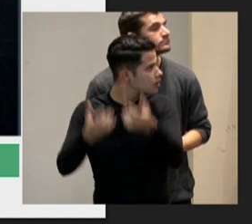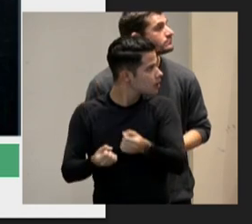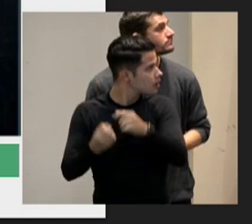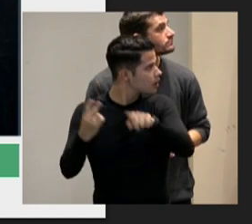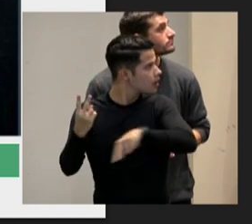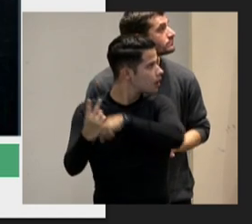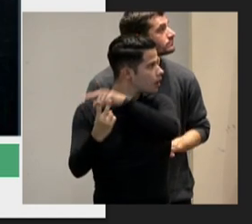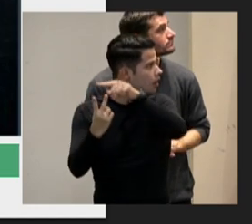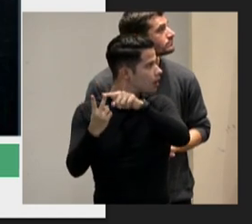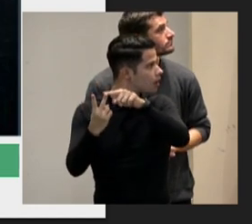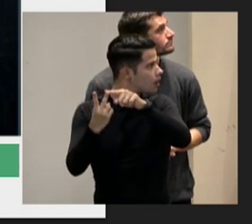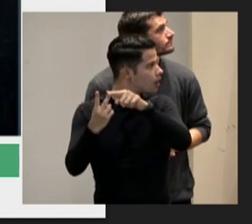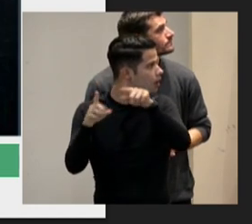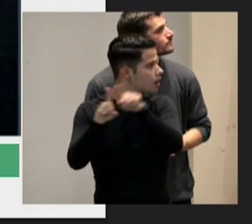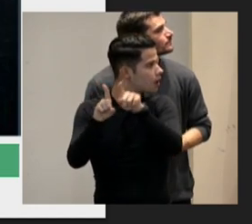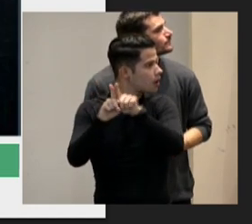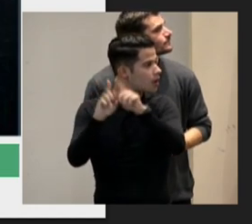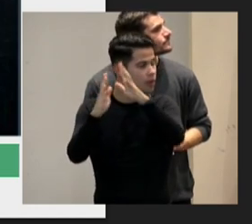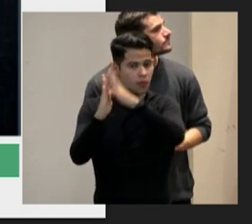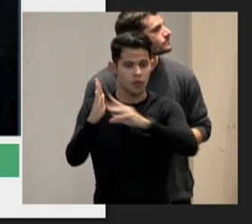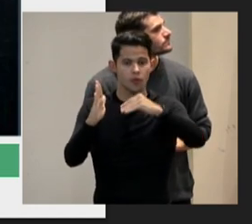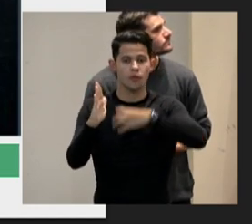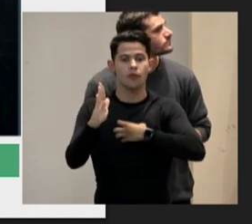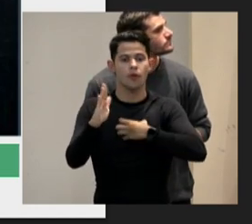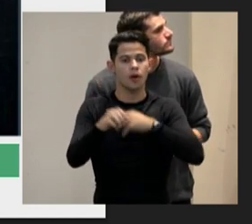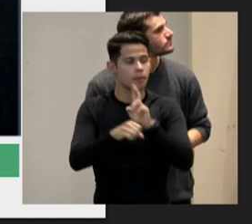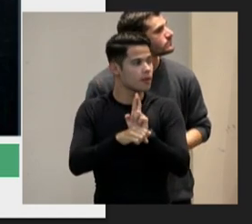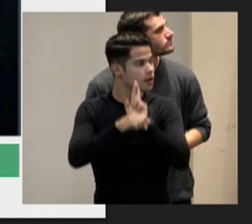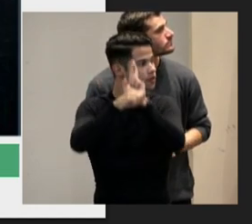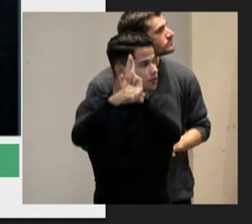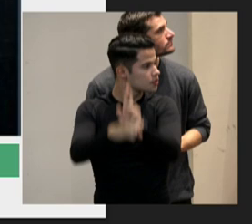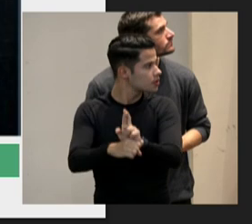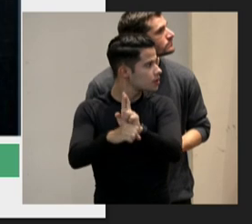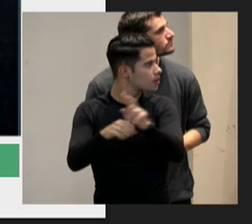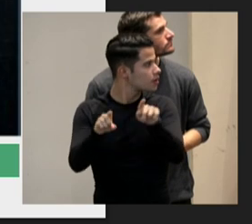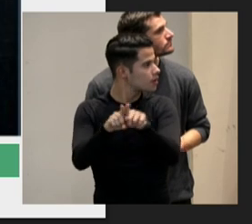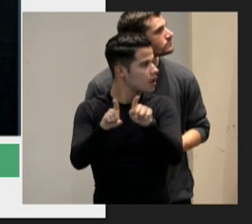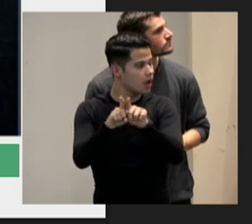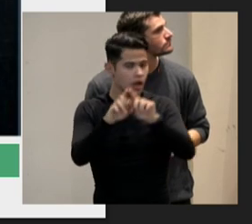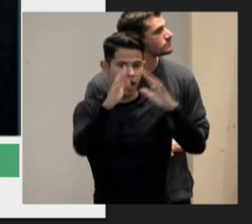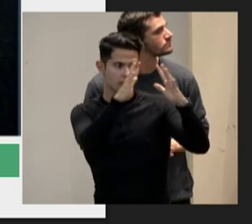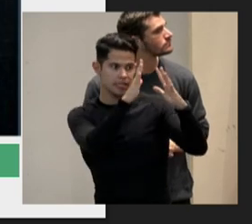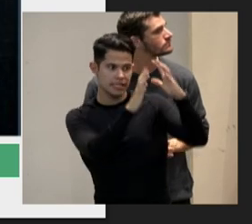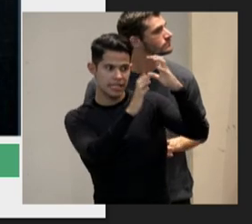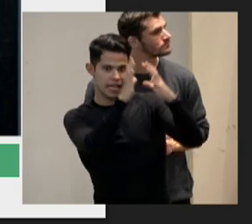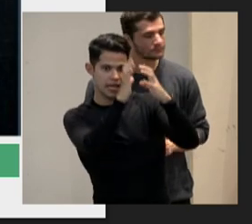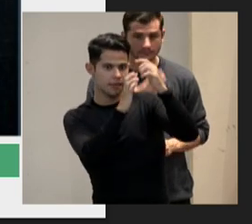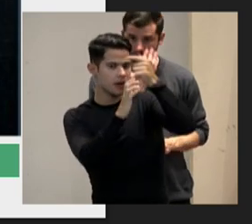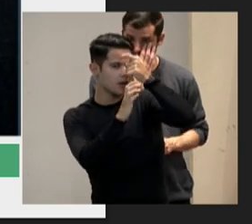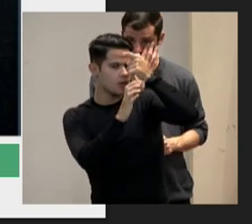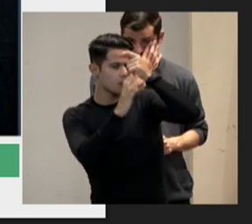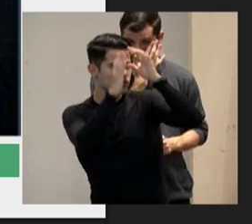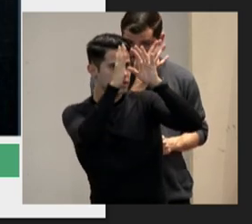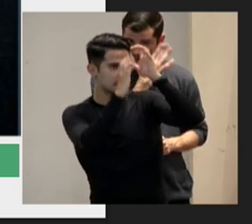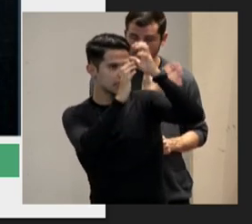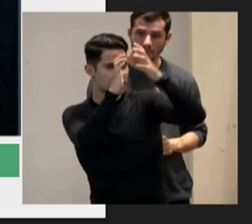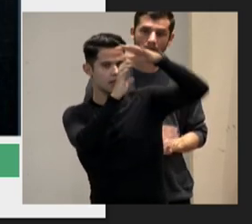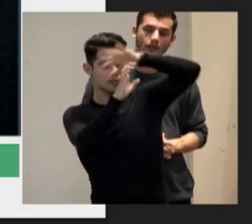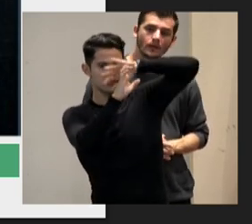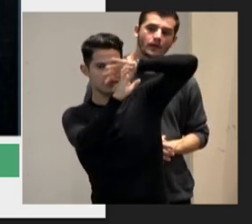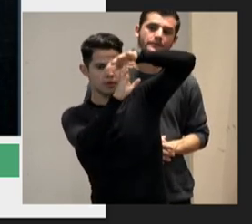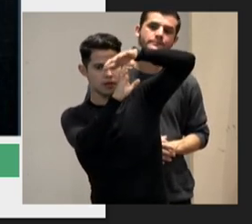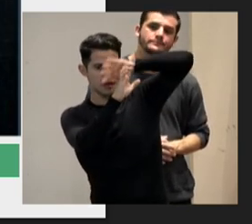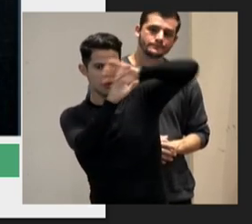de representação que se corresponde com uma área cerebral ou área cerebral posterior ocipital uma